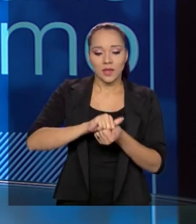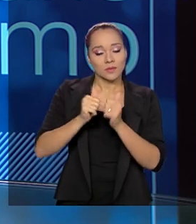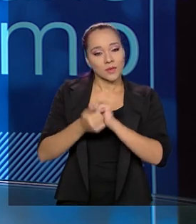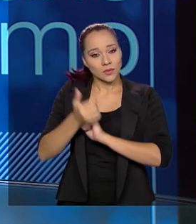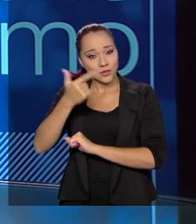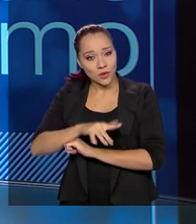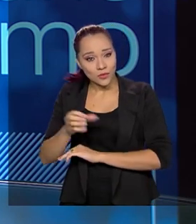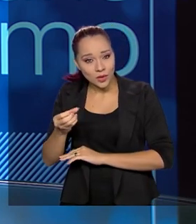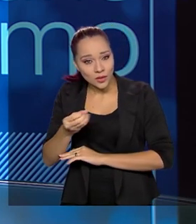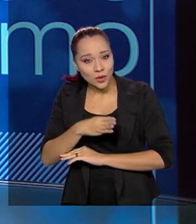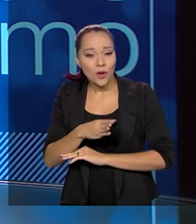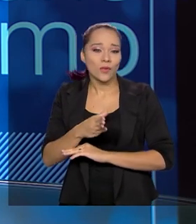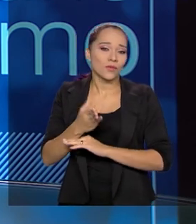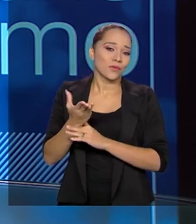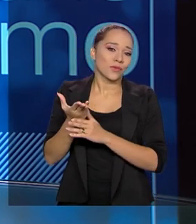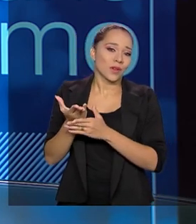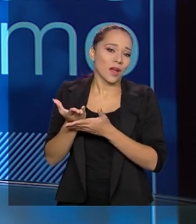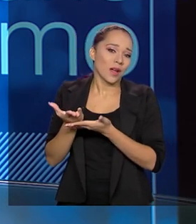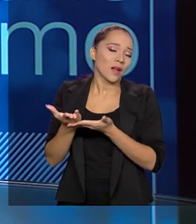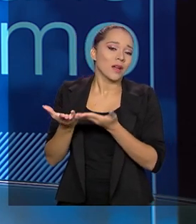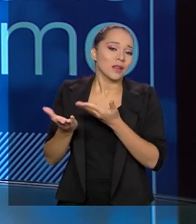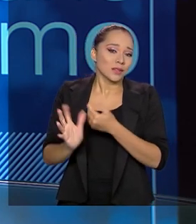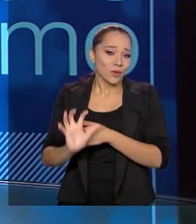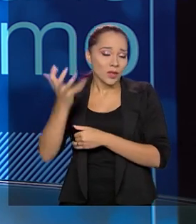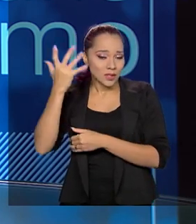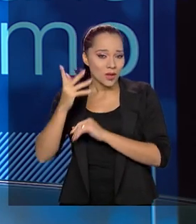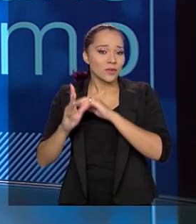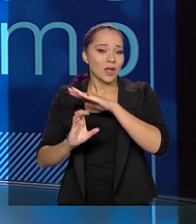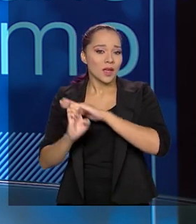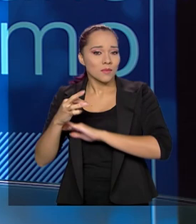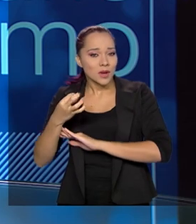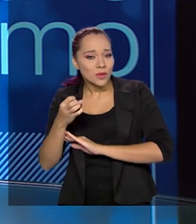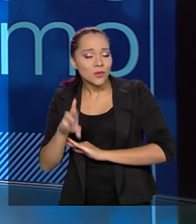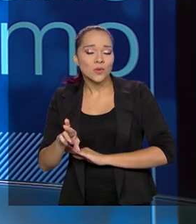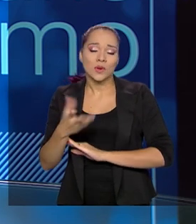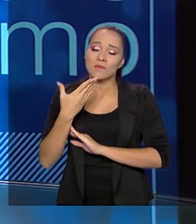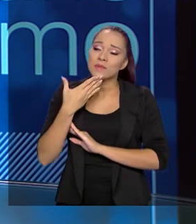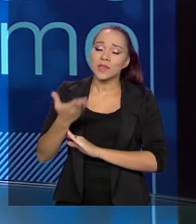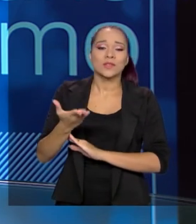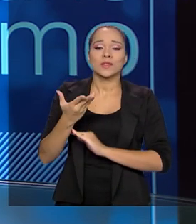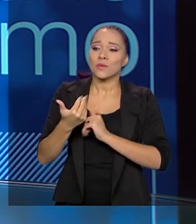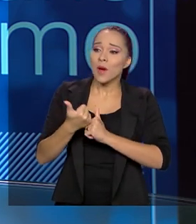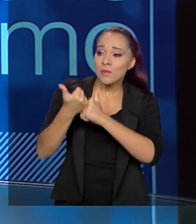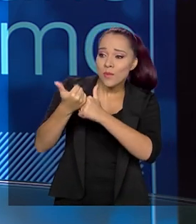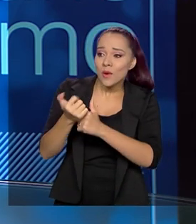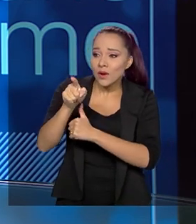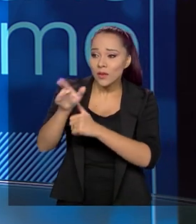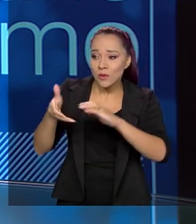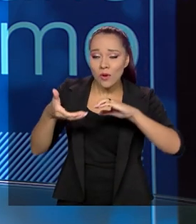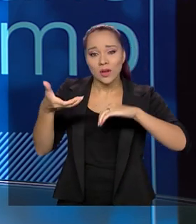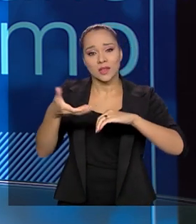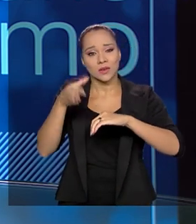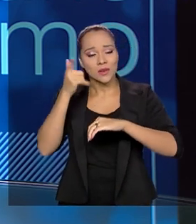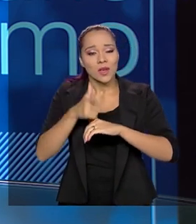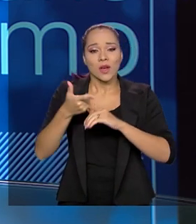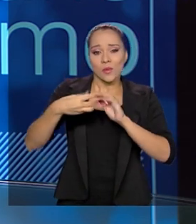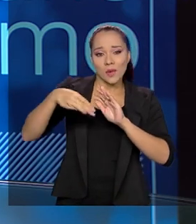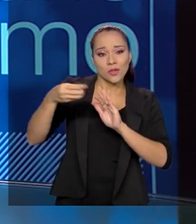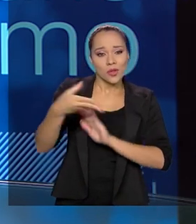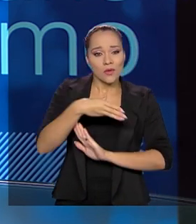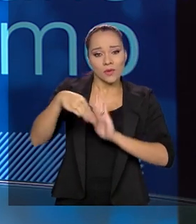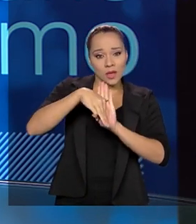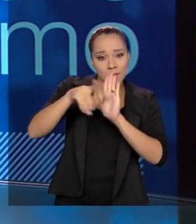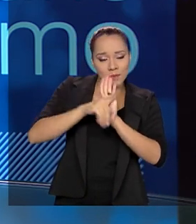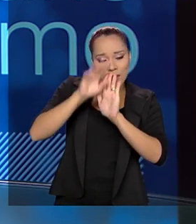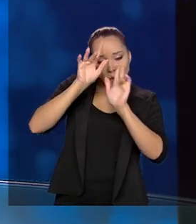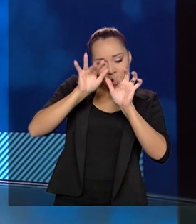nova realidade da Embratur e contar com o apoio e sensibilidade do Congresso para que a gente reedite uma nova MP que